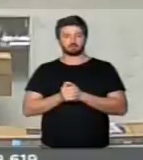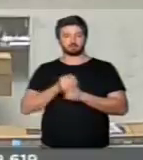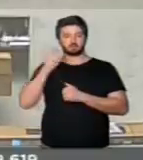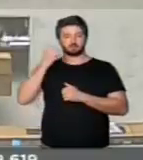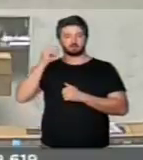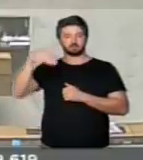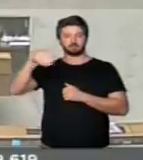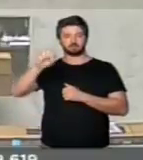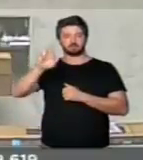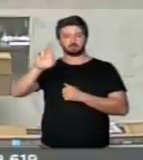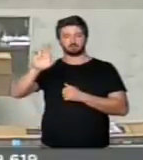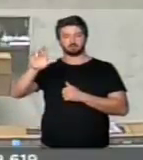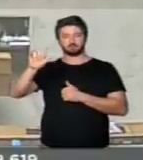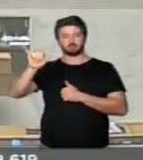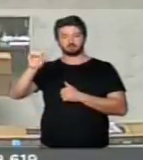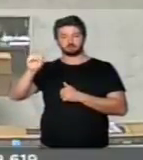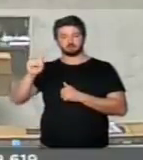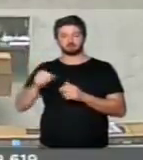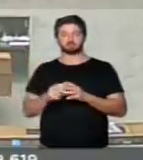Sr.